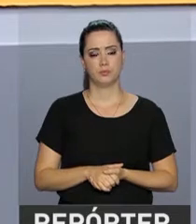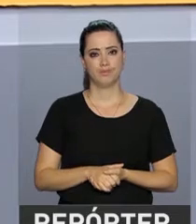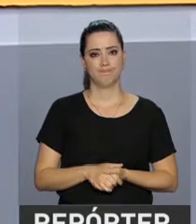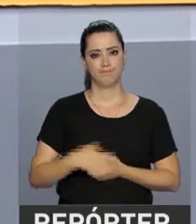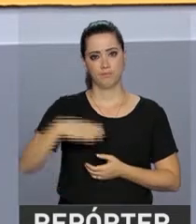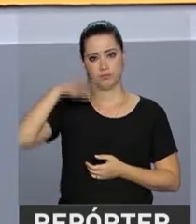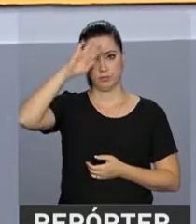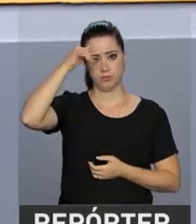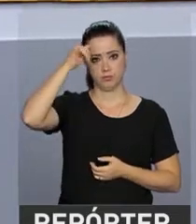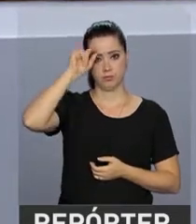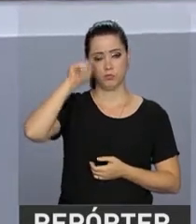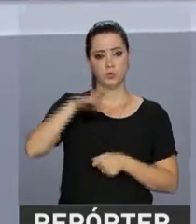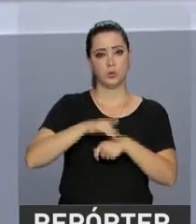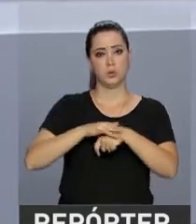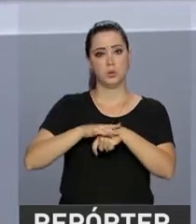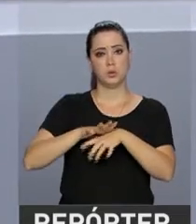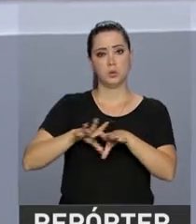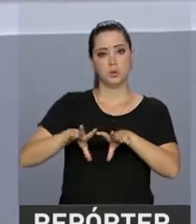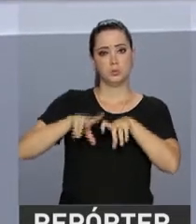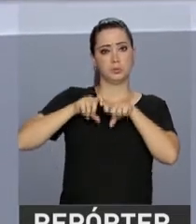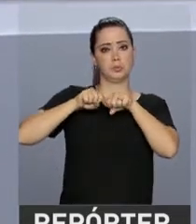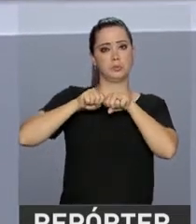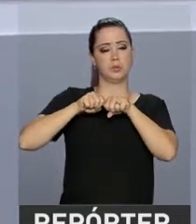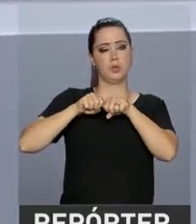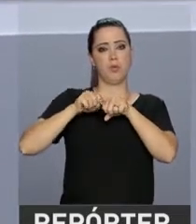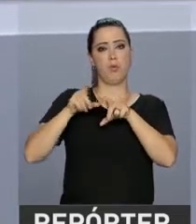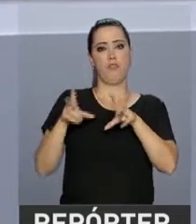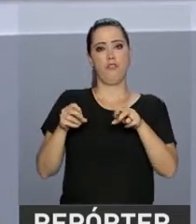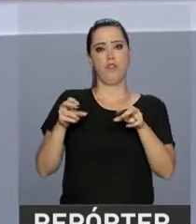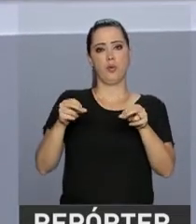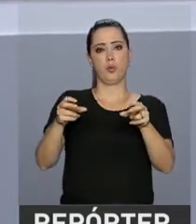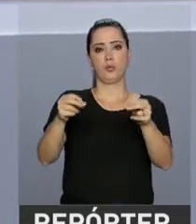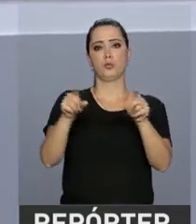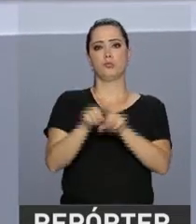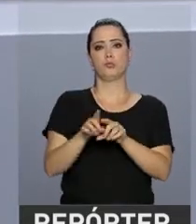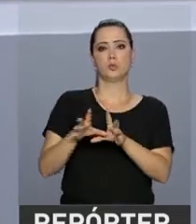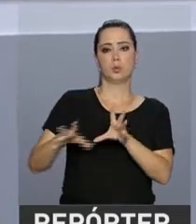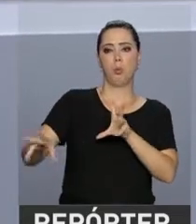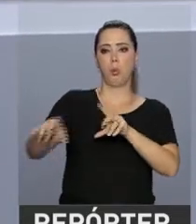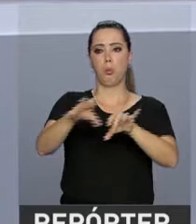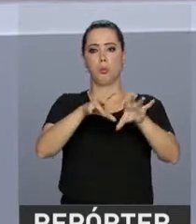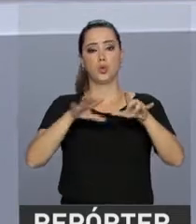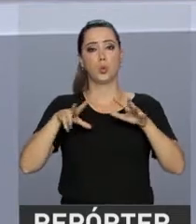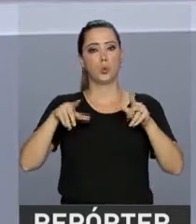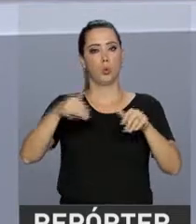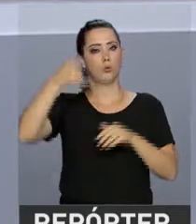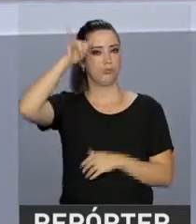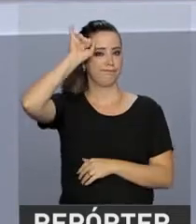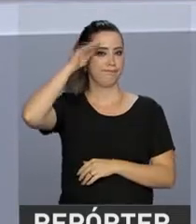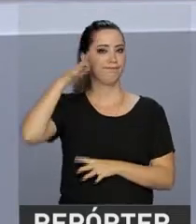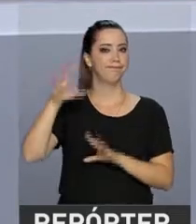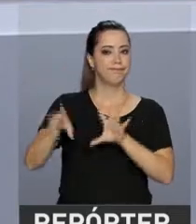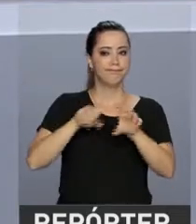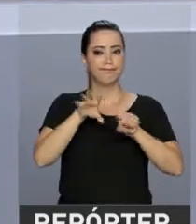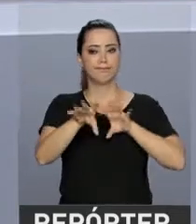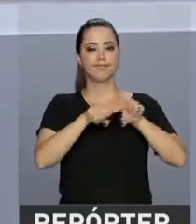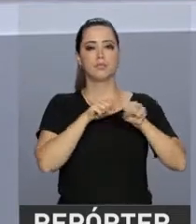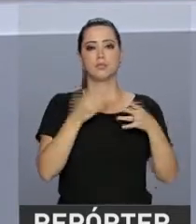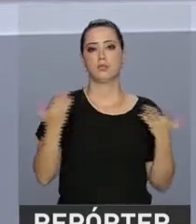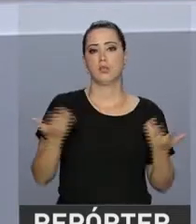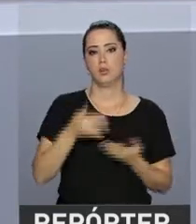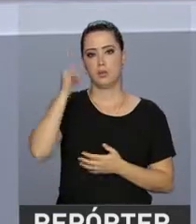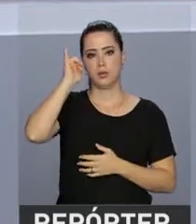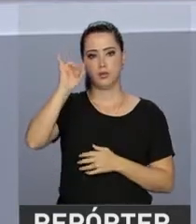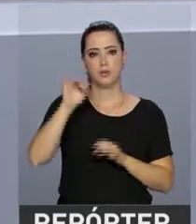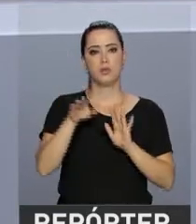A febre afetosa é uma doença infecciosa causada por vírus e altamente contagiosa. Para o combate à doença, o governo conta